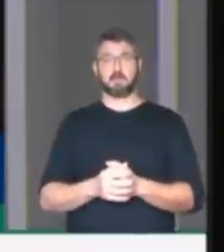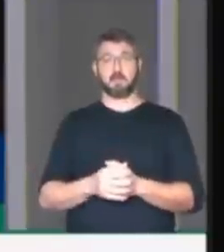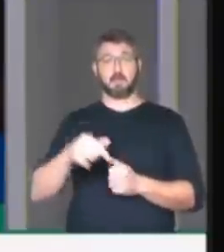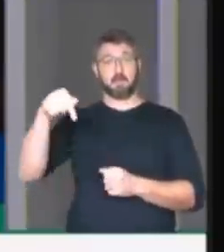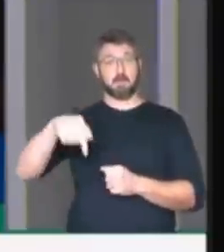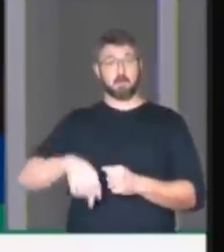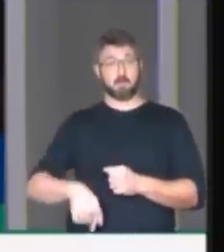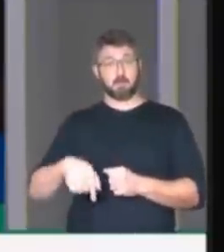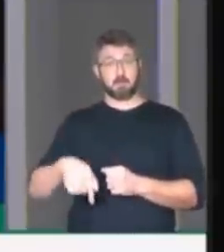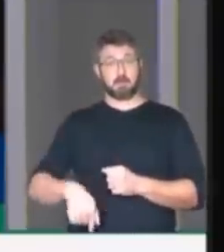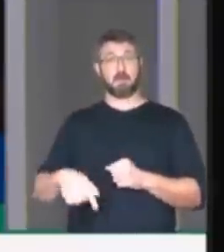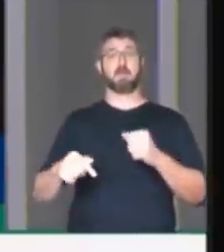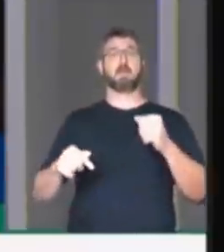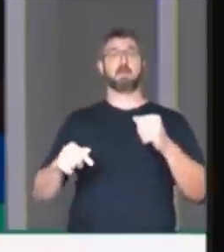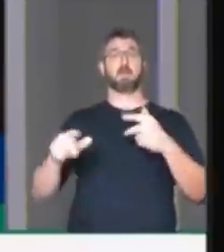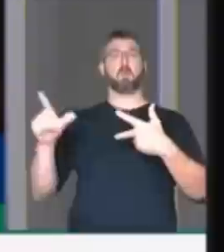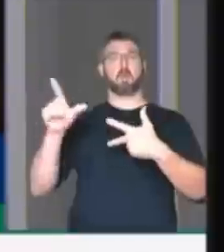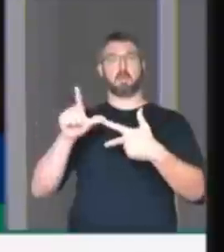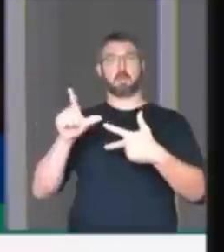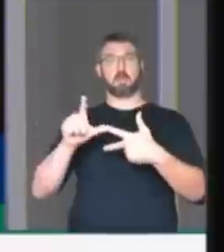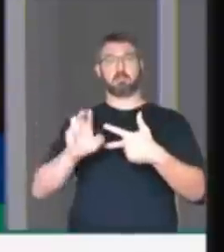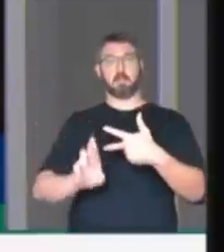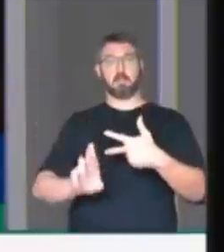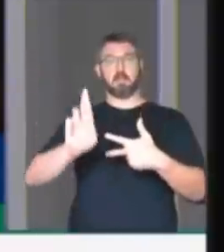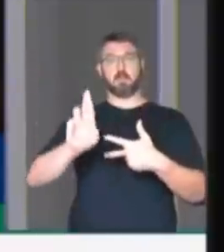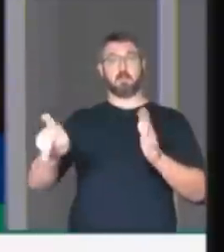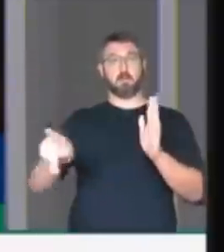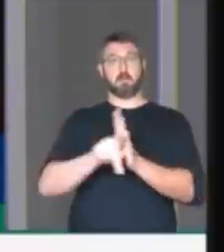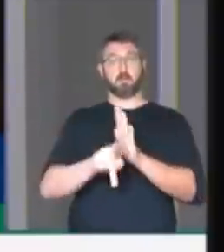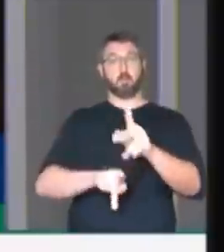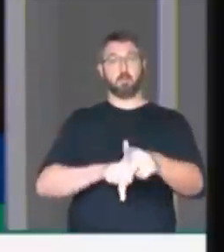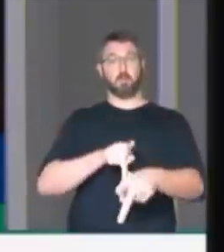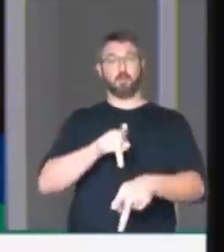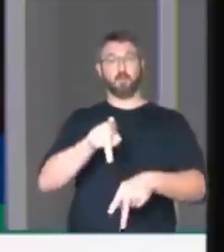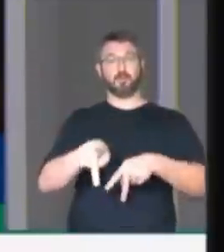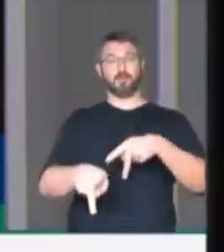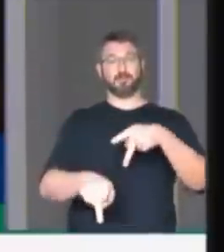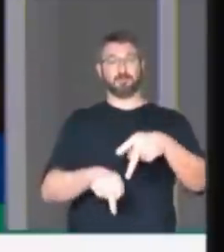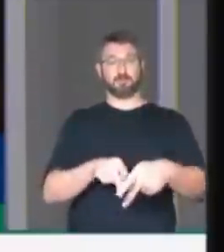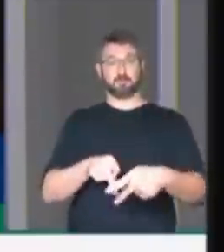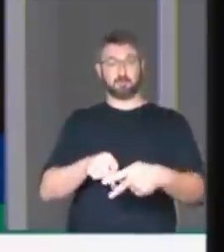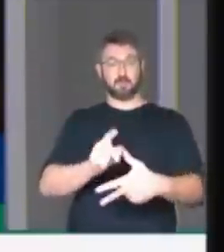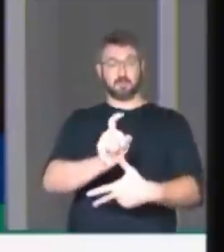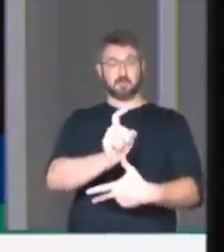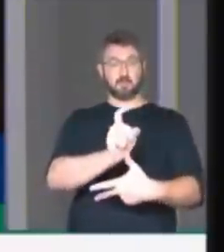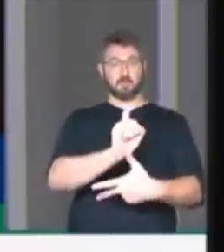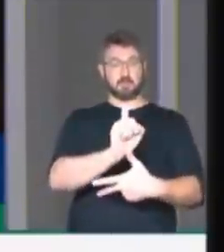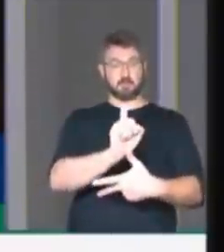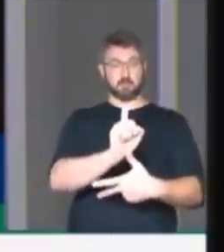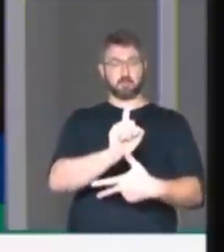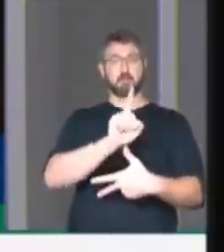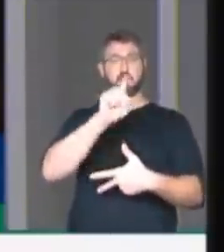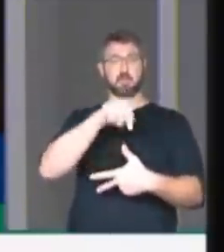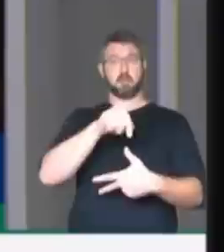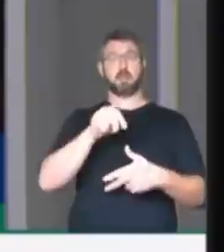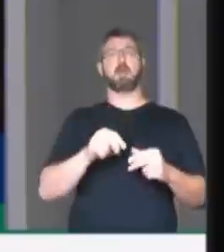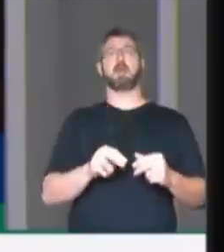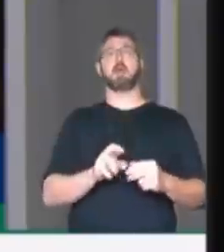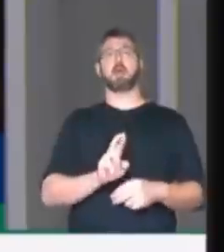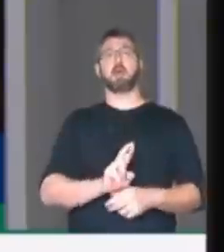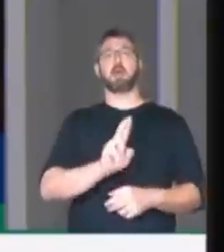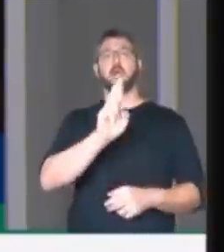legislativo a representação de todo o eleitorado, o executivo que representa a